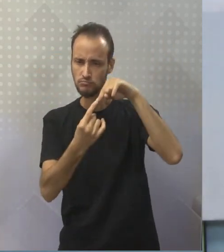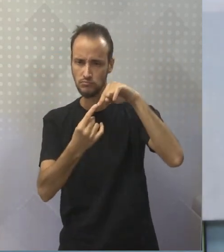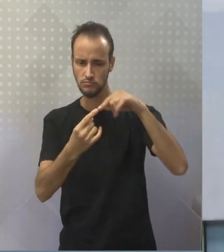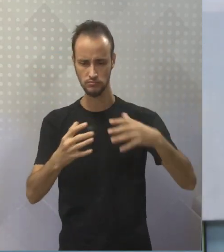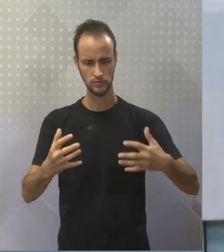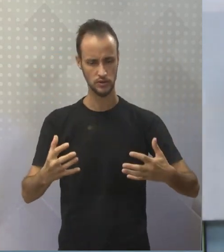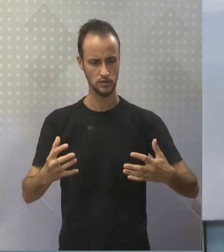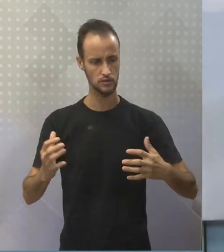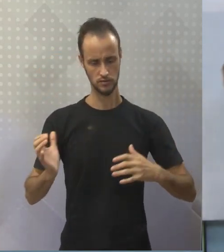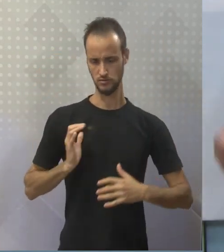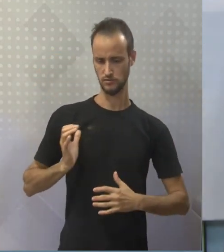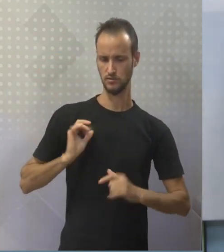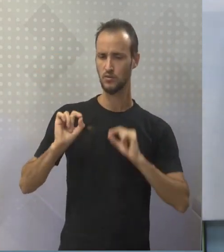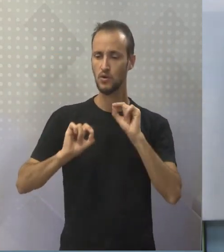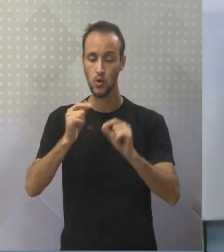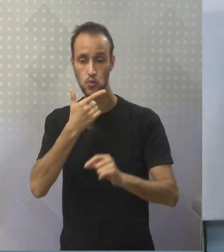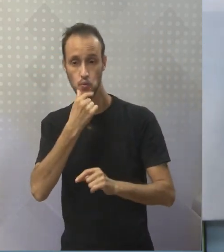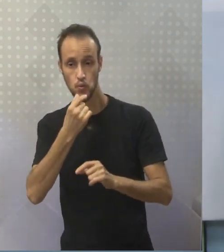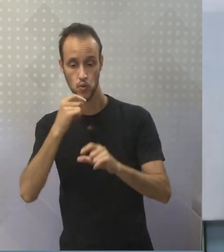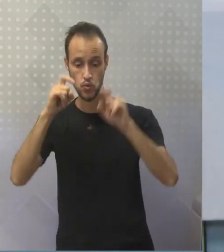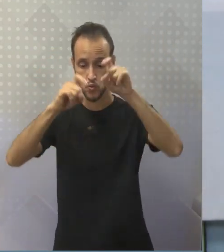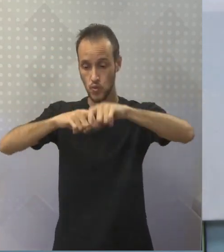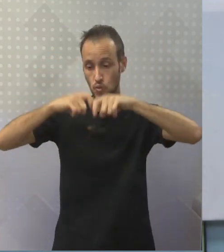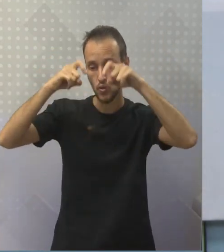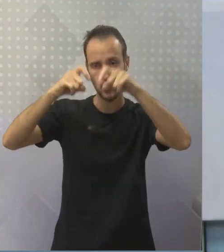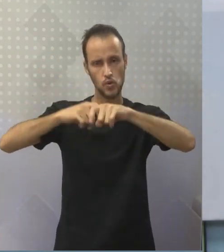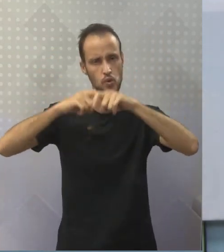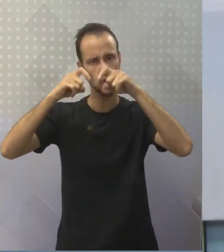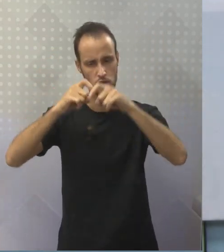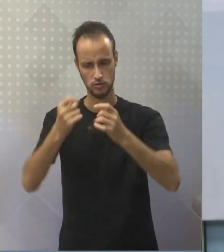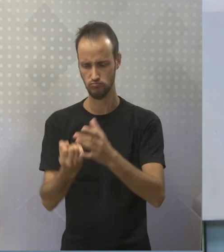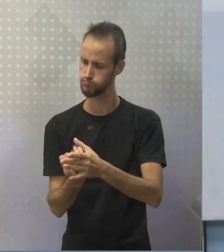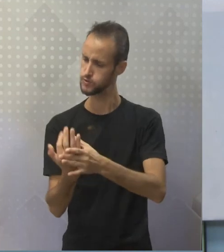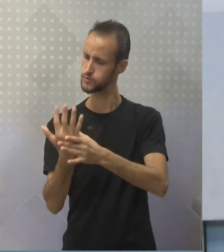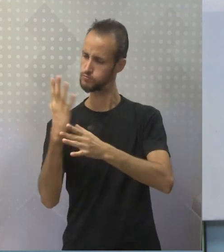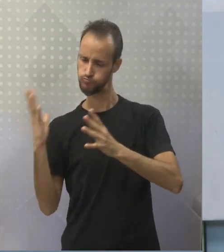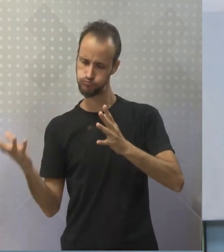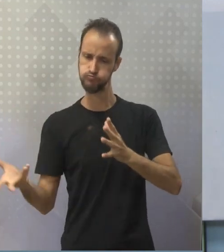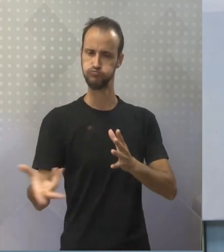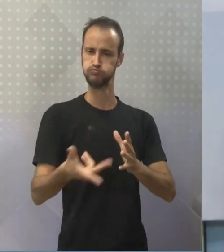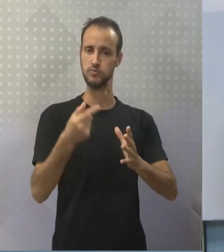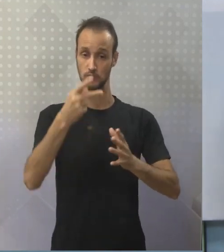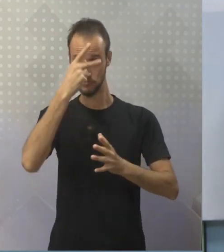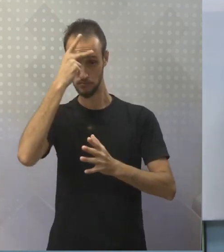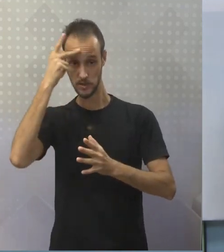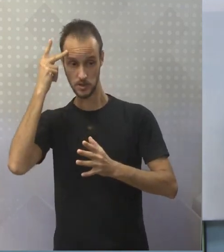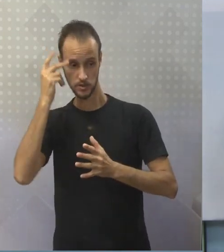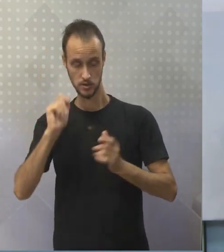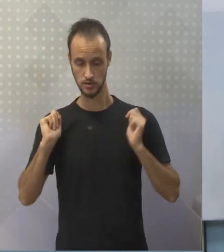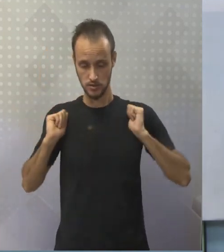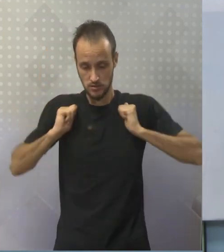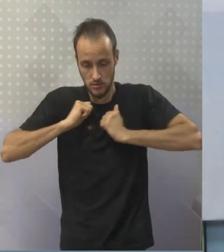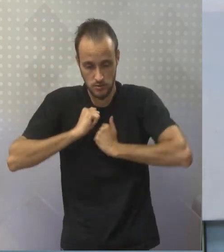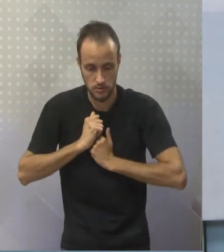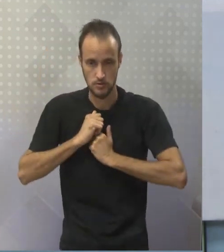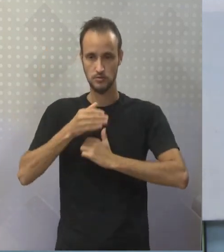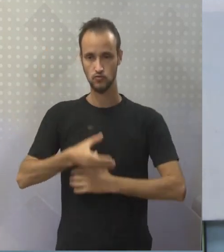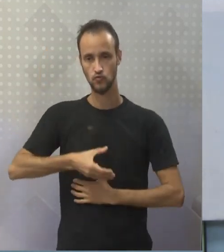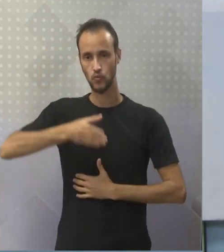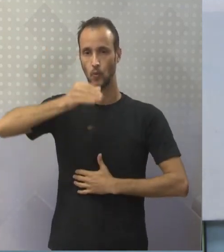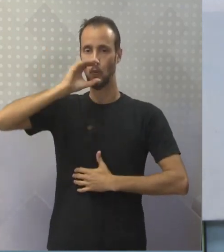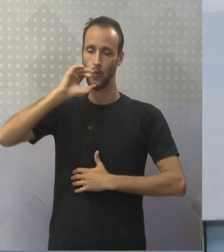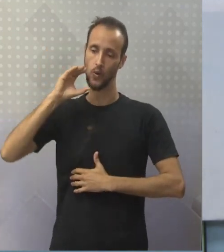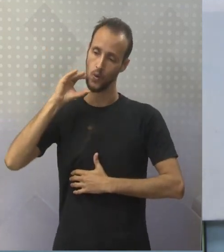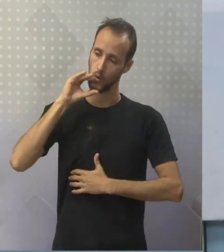ele amplia sua colheita as pessoas se agasalham mais né? Bebem mais bebidas